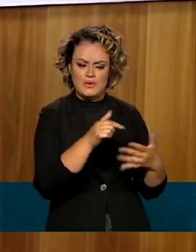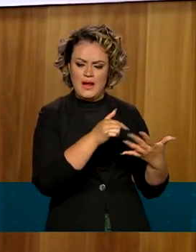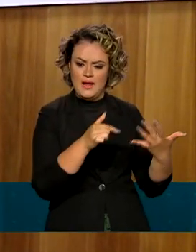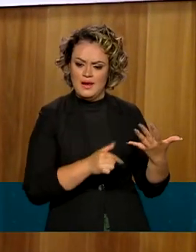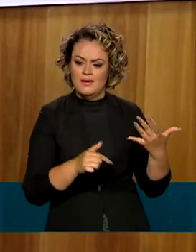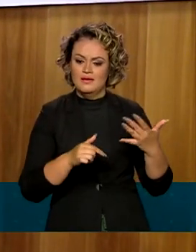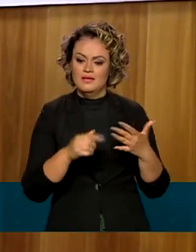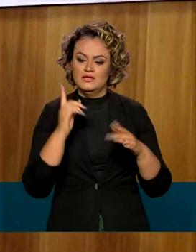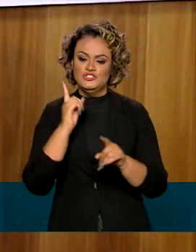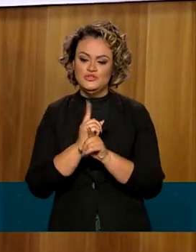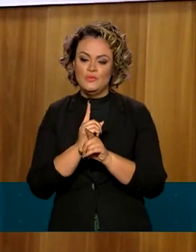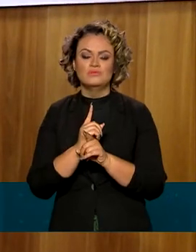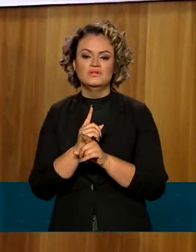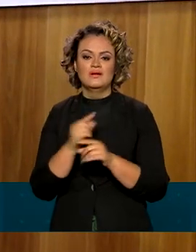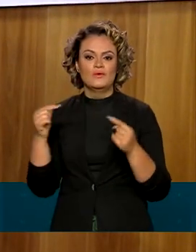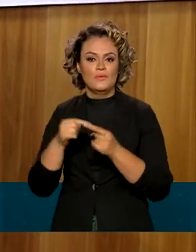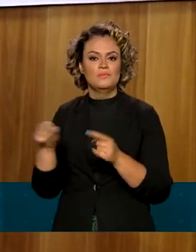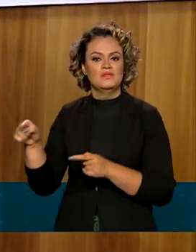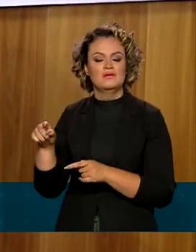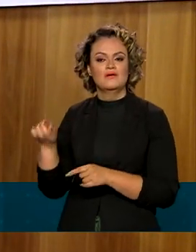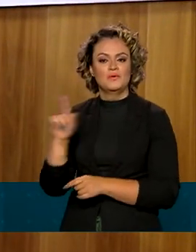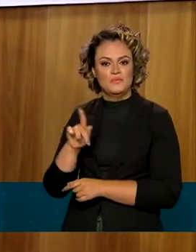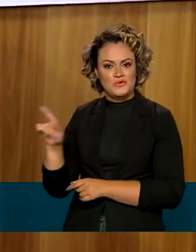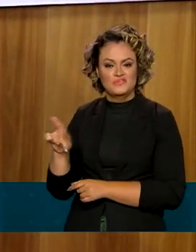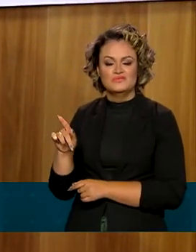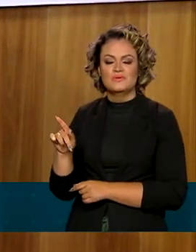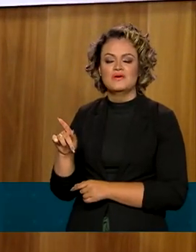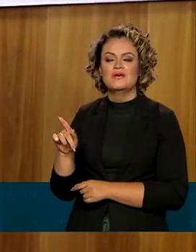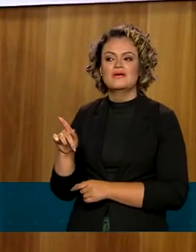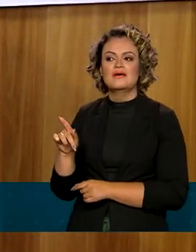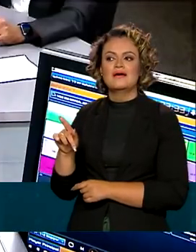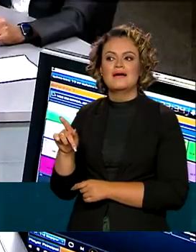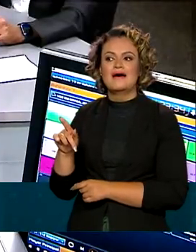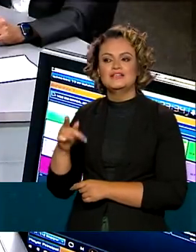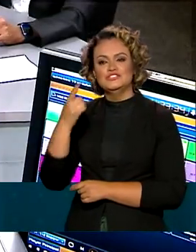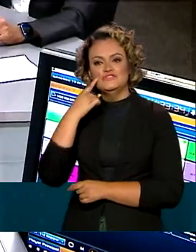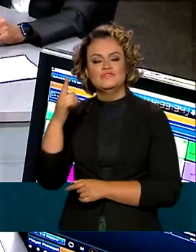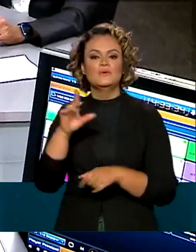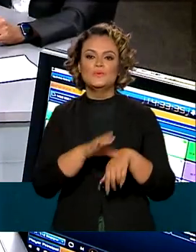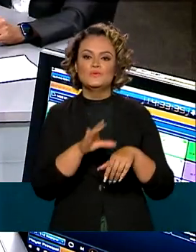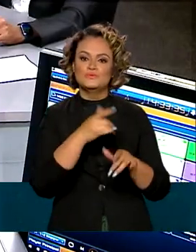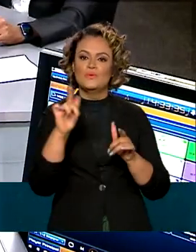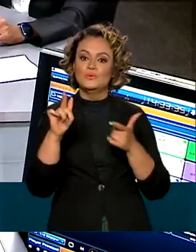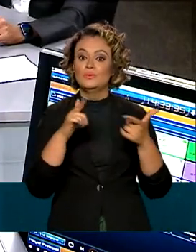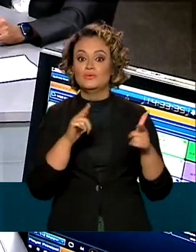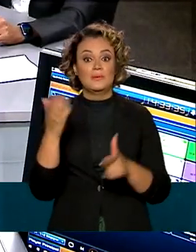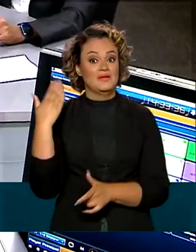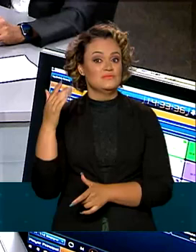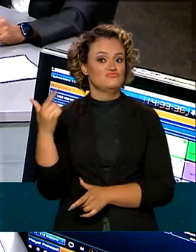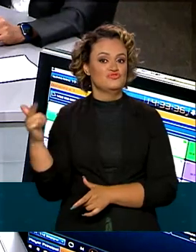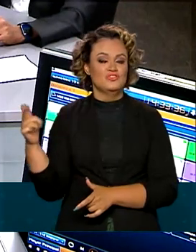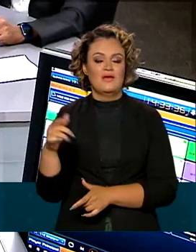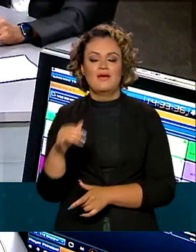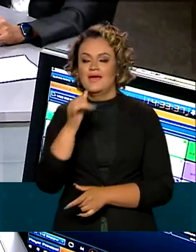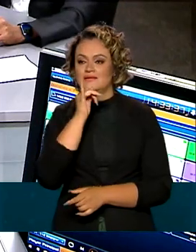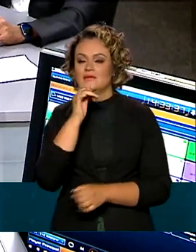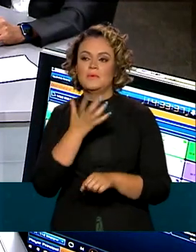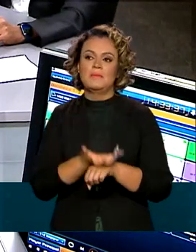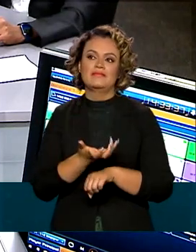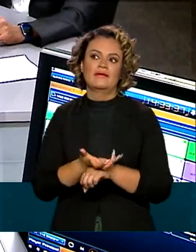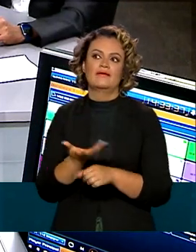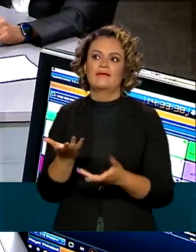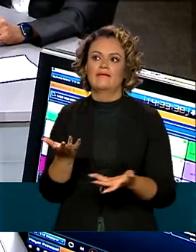que são disponíveis aos professores, trazendo outros tipos de cursos que não estavam disponíveis, como matérias como